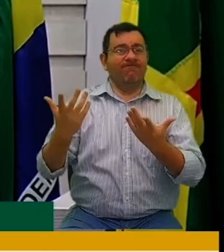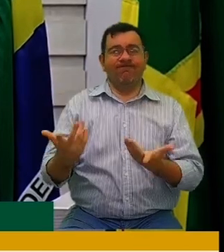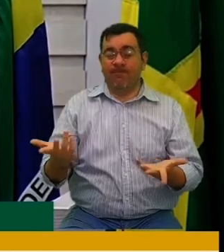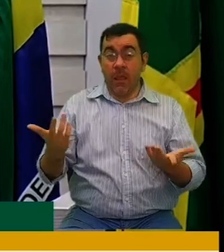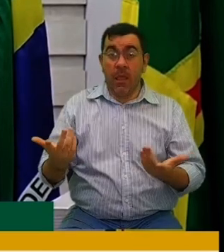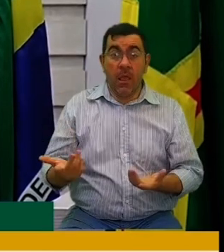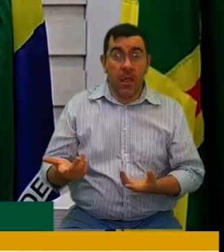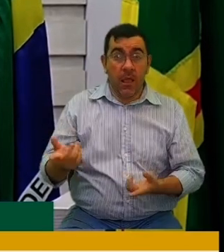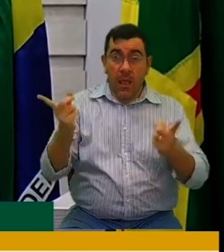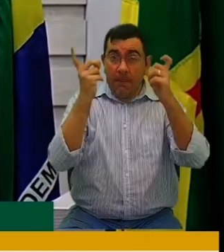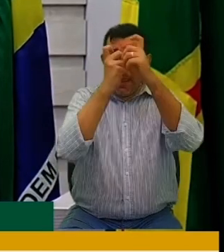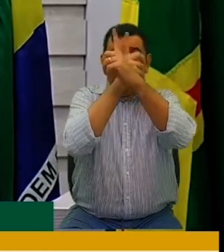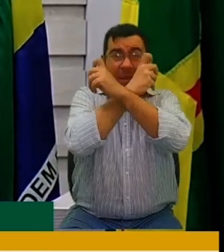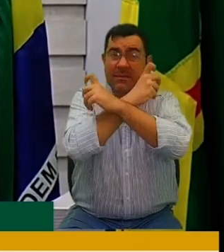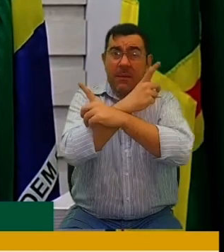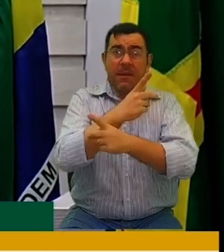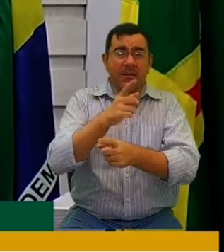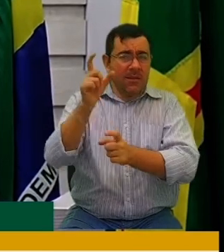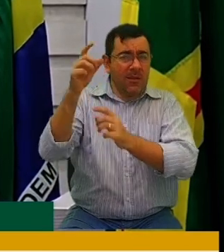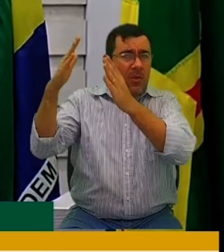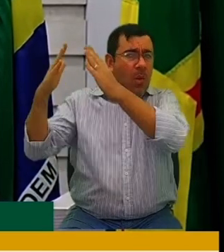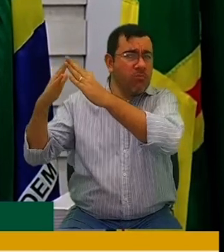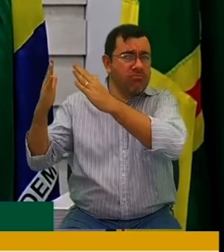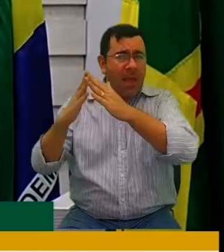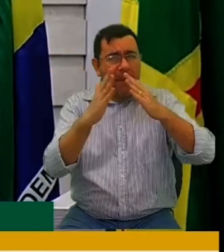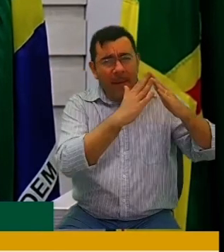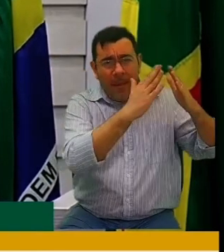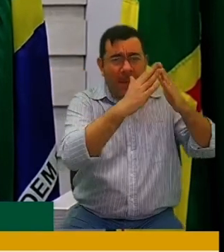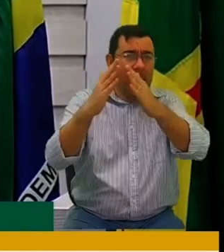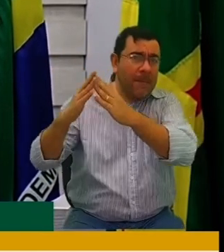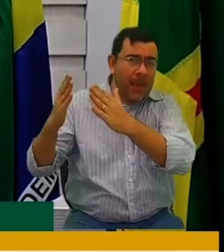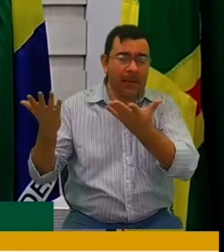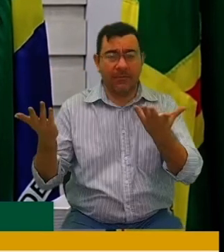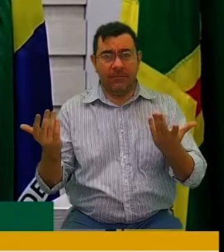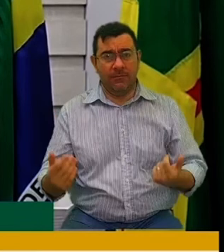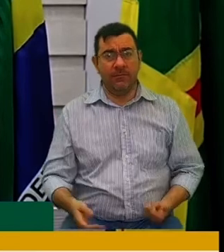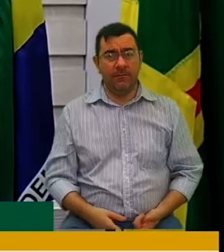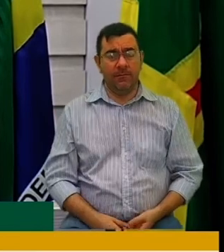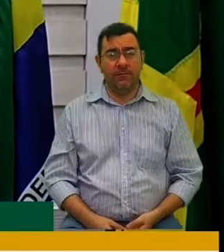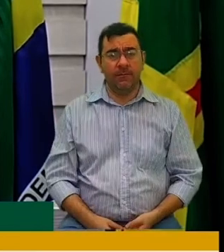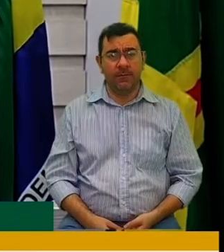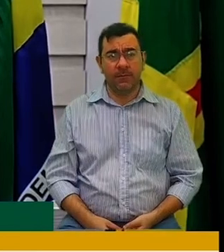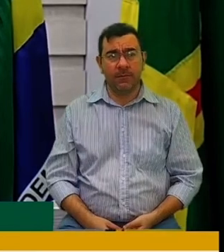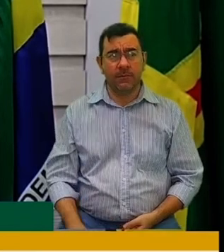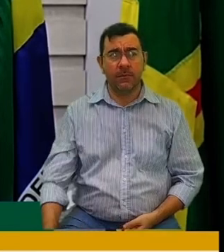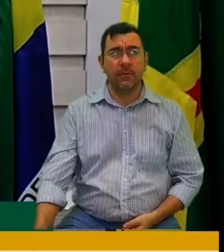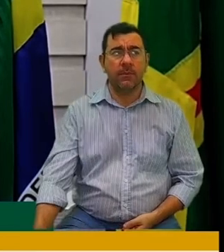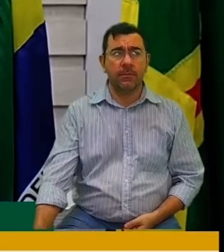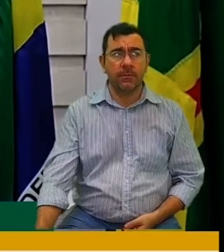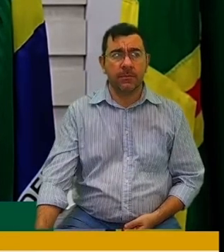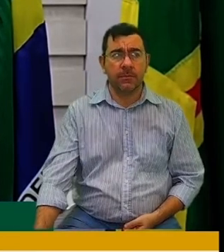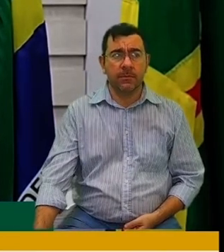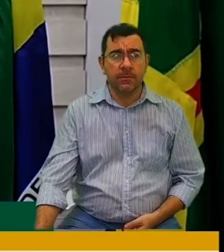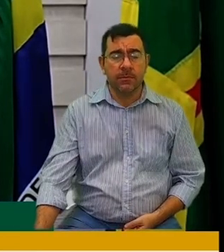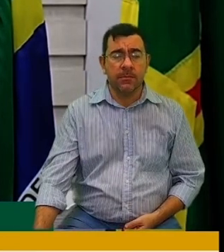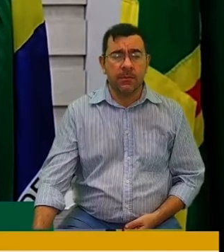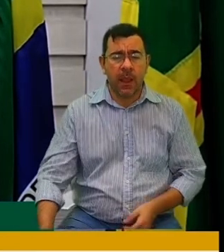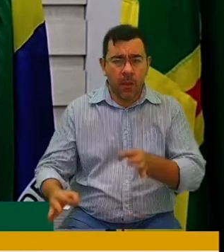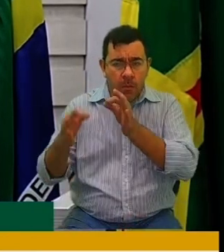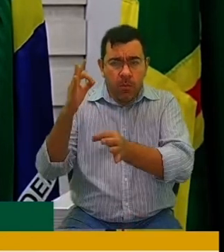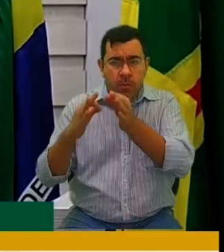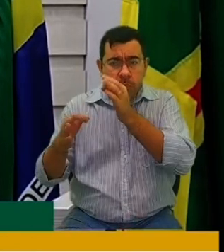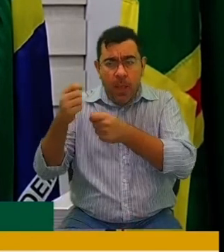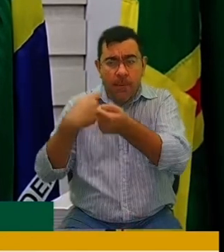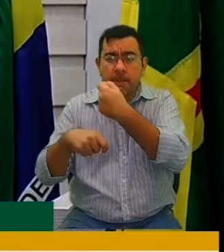do serviço prestado ao munícipe. É extremamente pertinente solicitar da administração pública a fiscalização desse